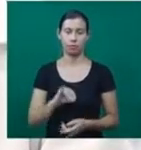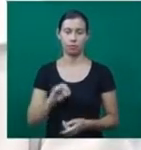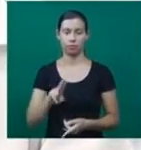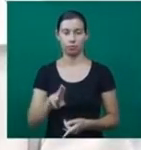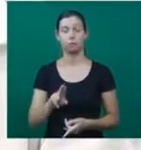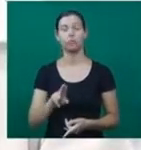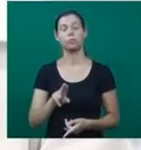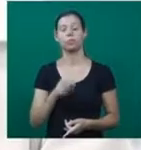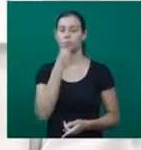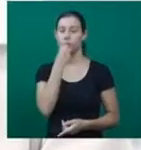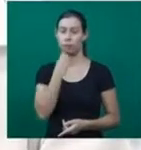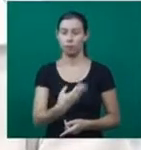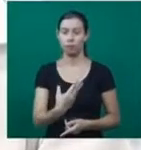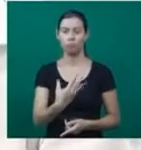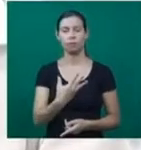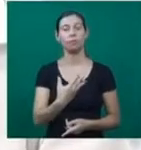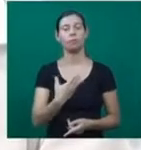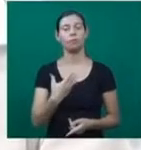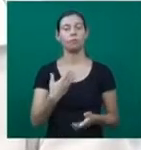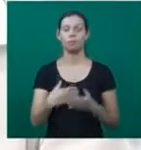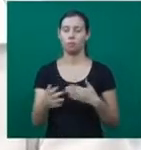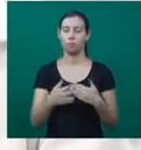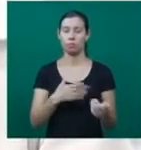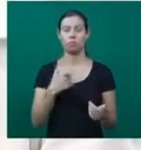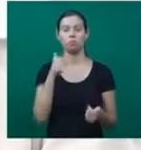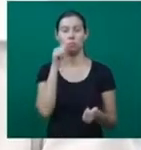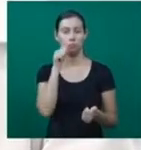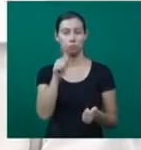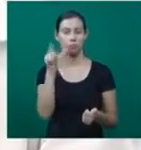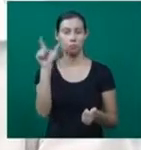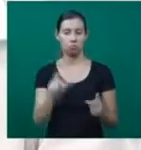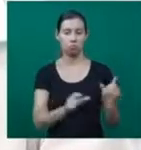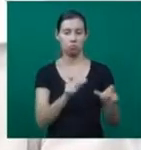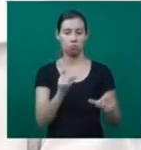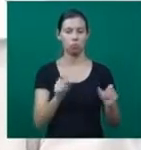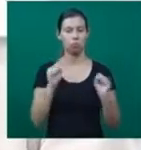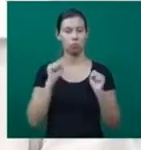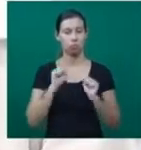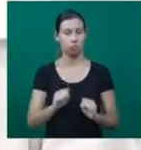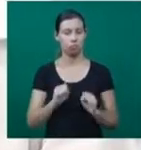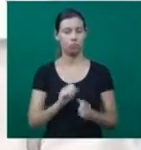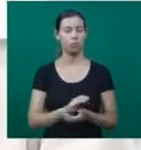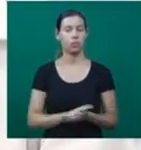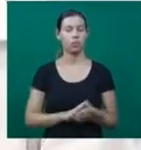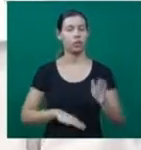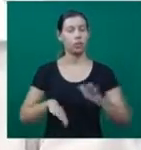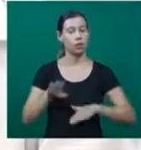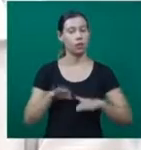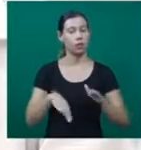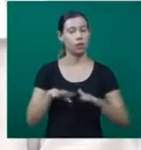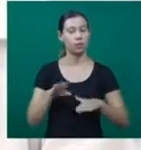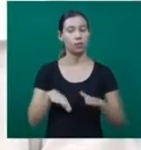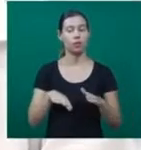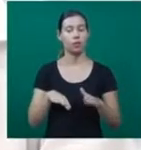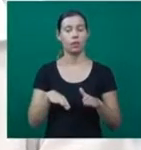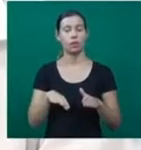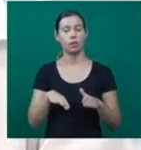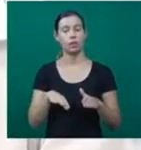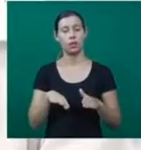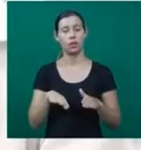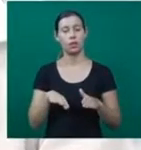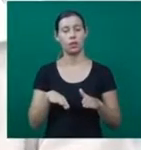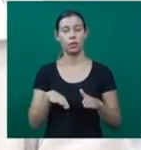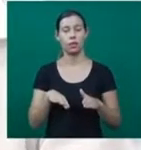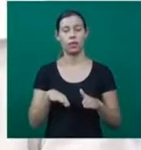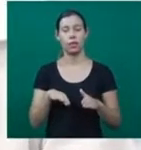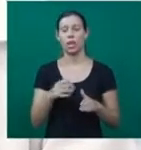indicado para qualquer tipo de paciente com dificuldade, às vezes, de adaptar a um método